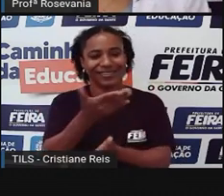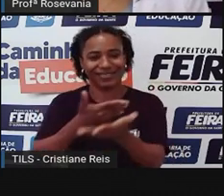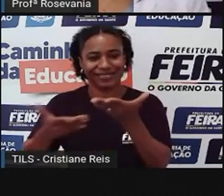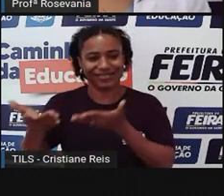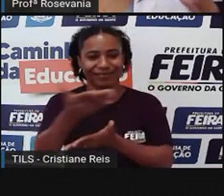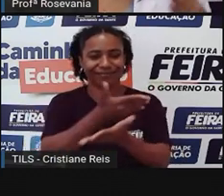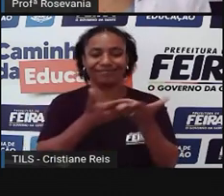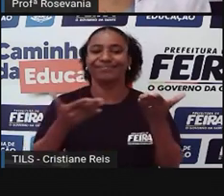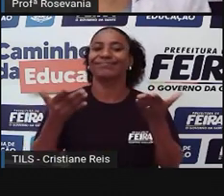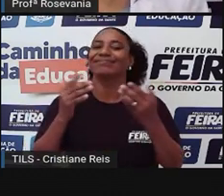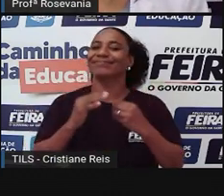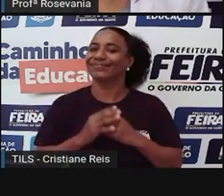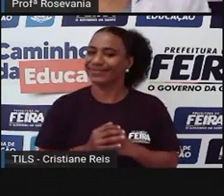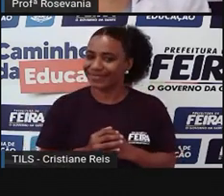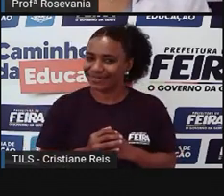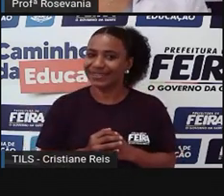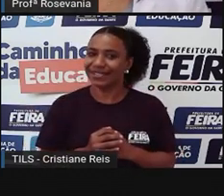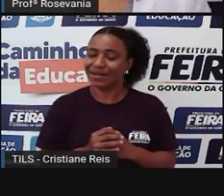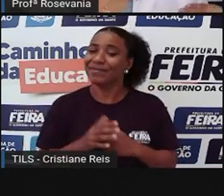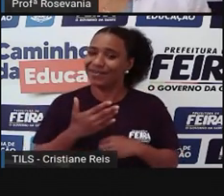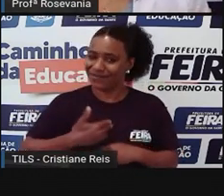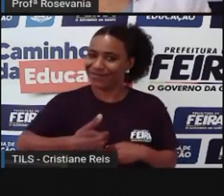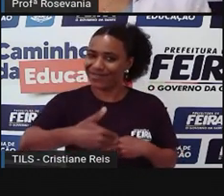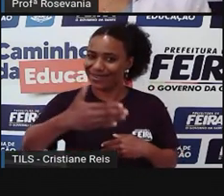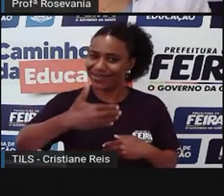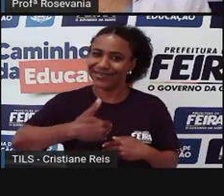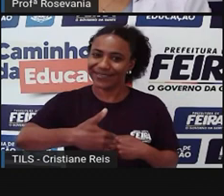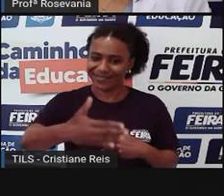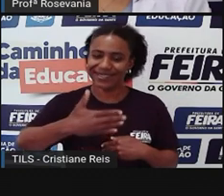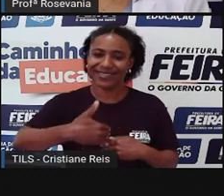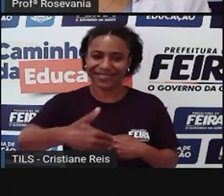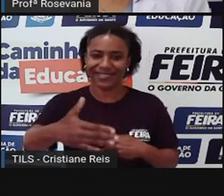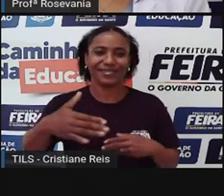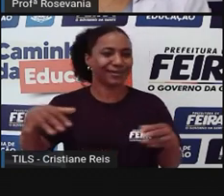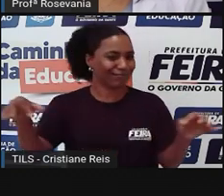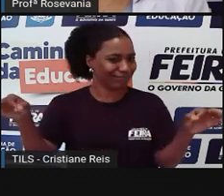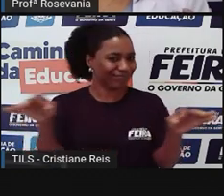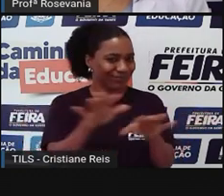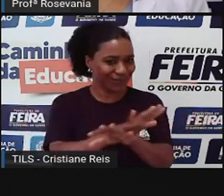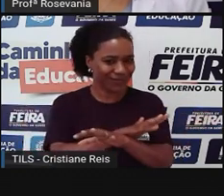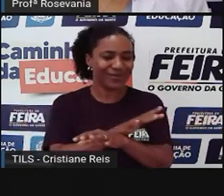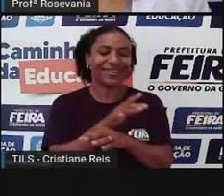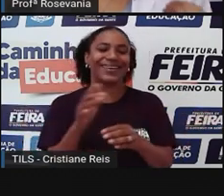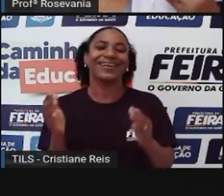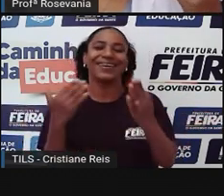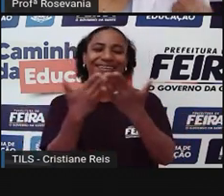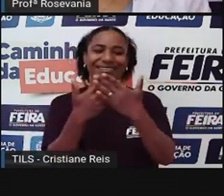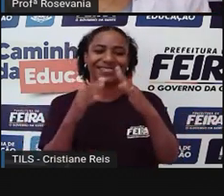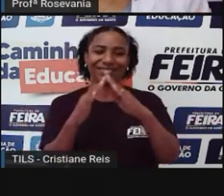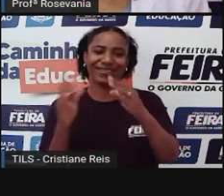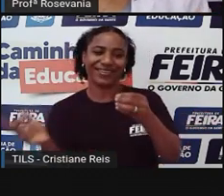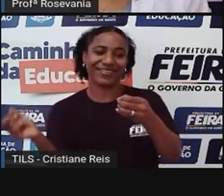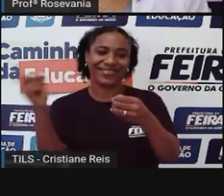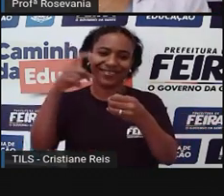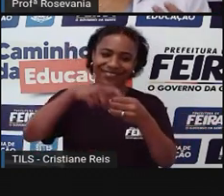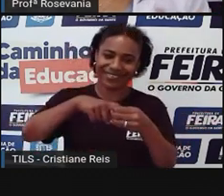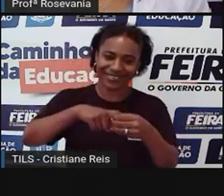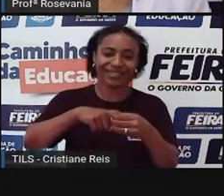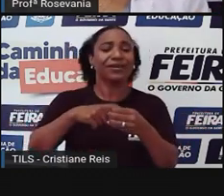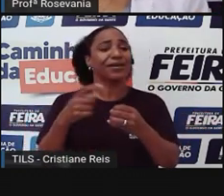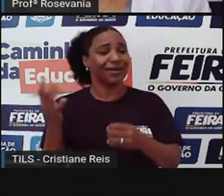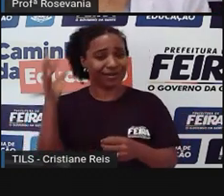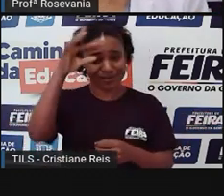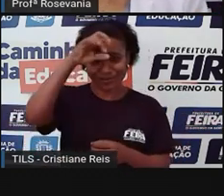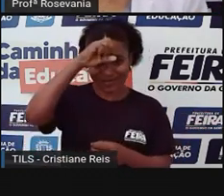telinha. Mas, com certeza, vai passar e a gente vai voltar para esse lugar de construir, não só conhecimento,